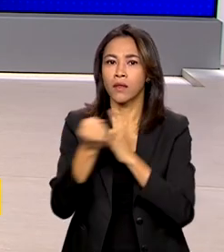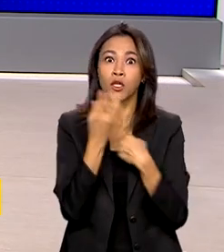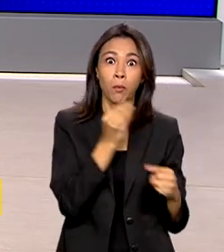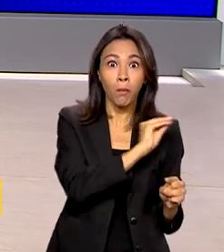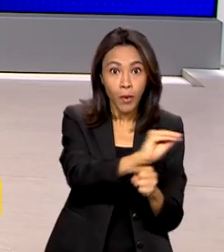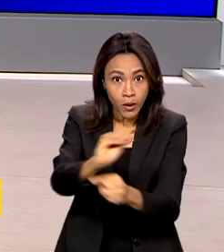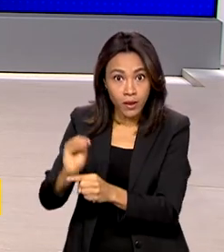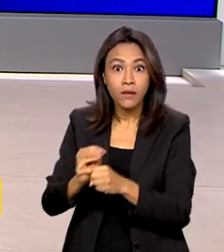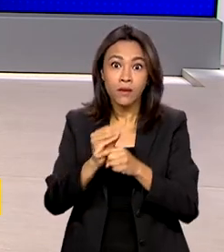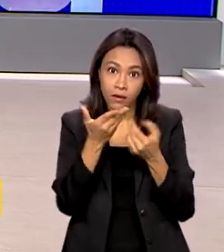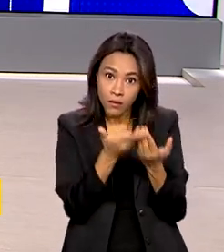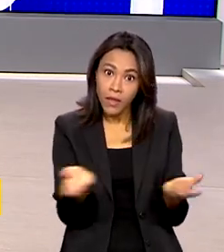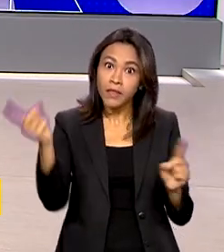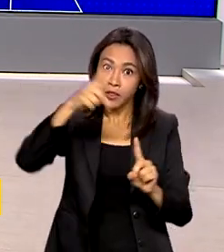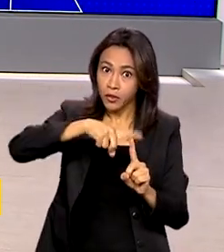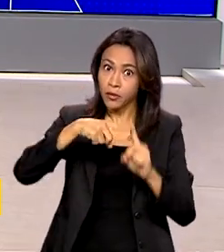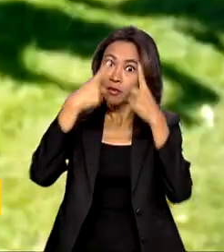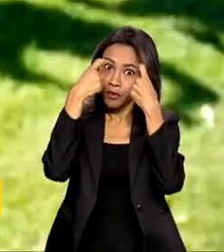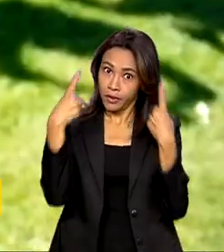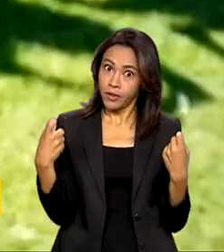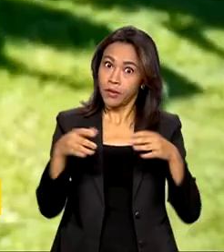e prevenção deste tipo de crime.